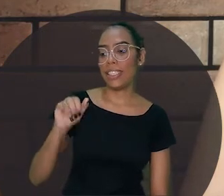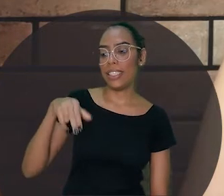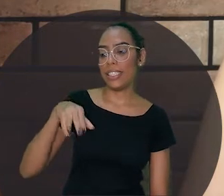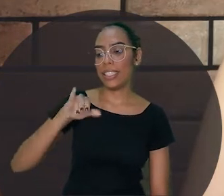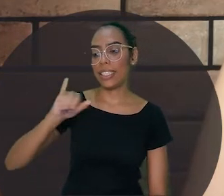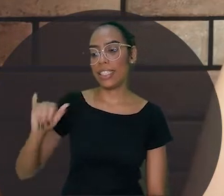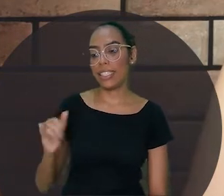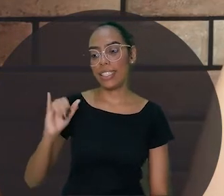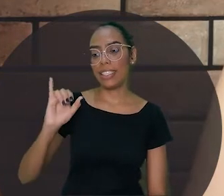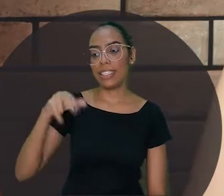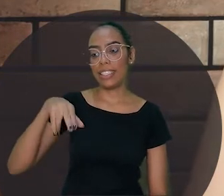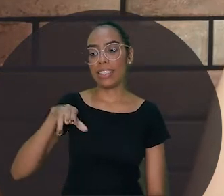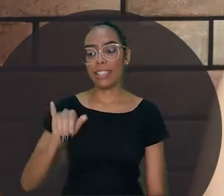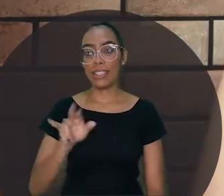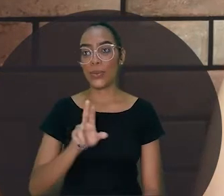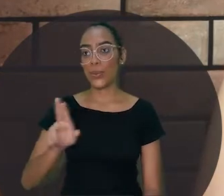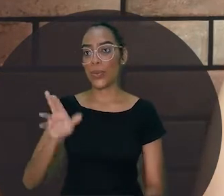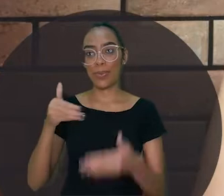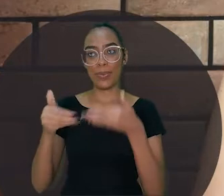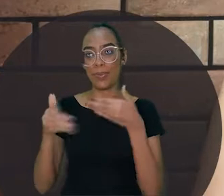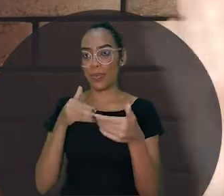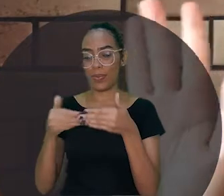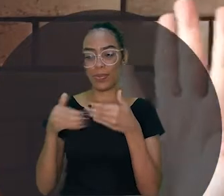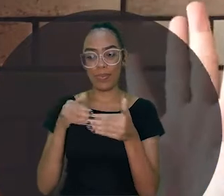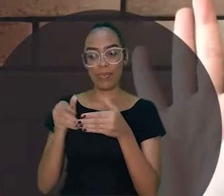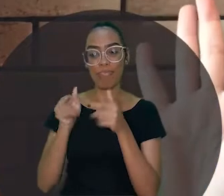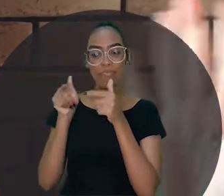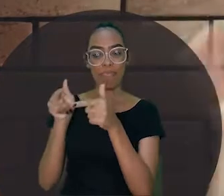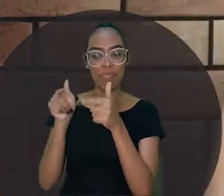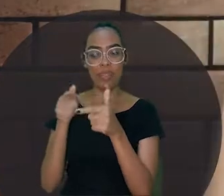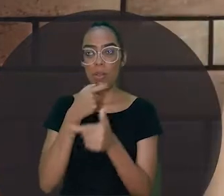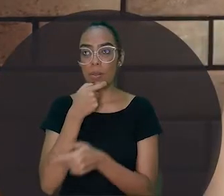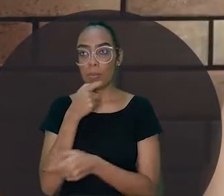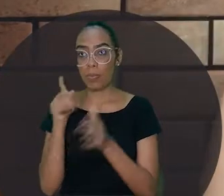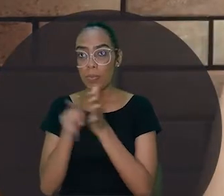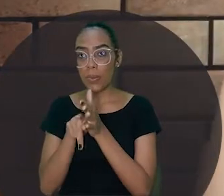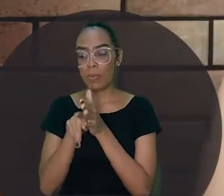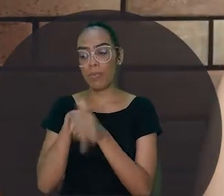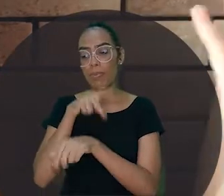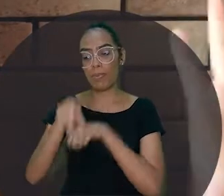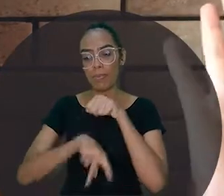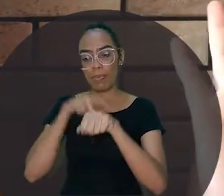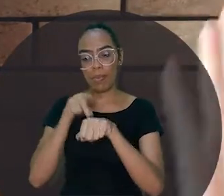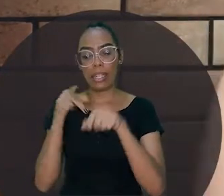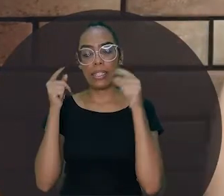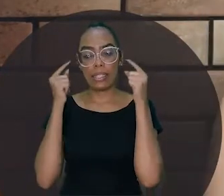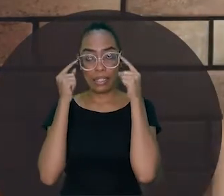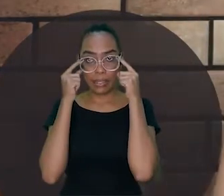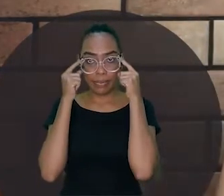Ling Ling. É, Xing Ling. A história é minha, eu vou botar o nome que eu quiser. O nome dele vai ser Xing Ling Ling Ling Ling.